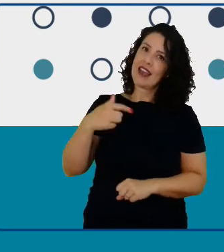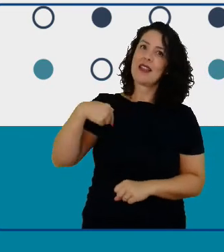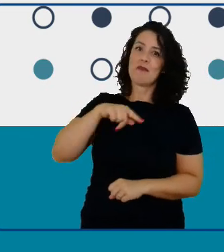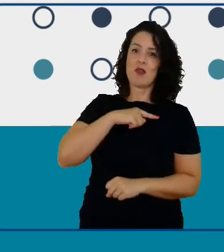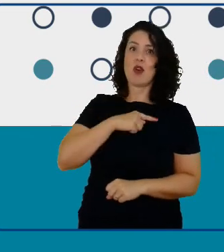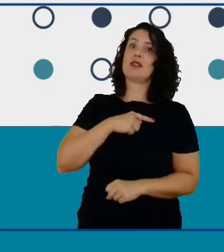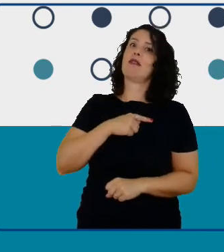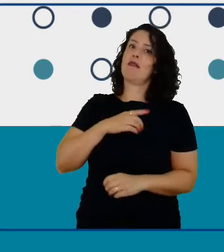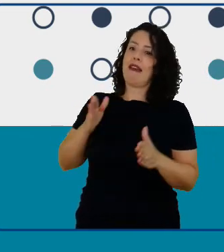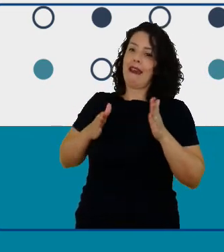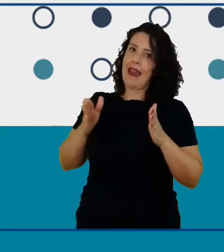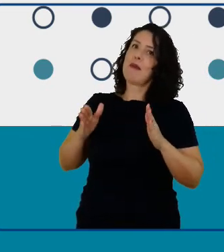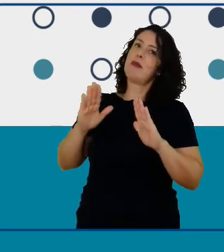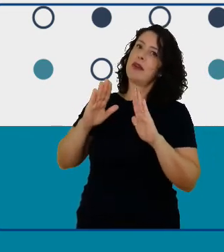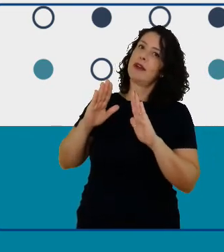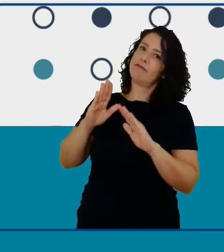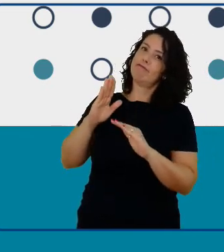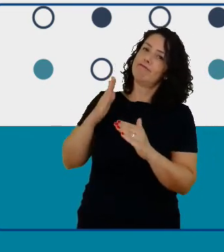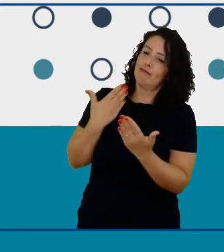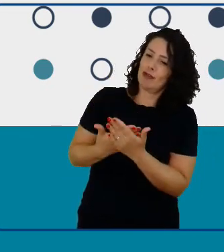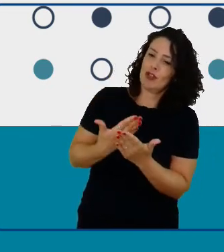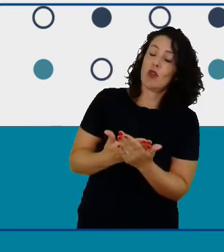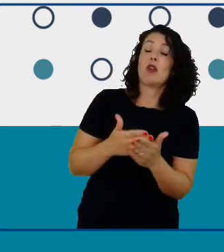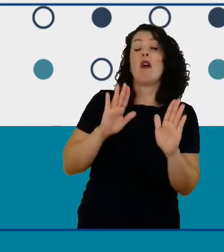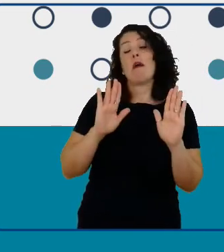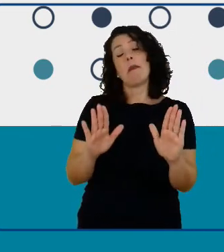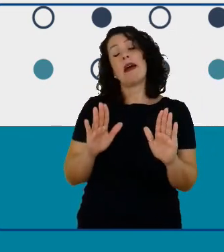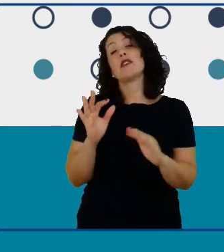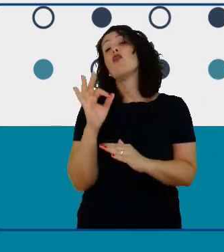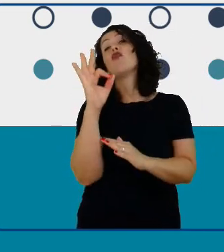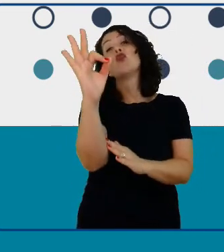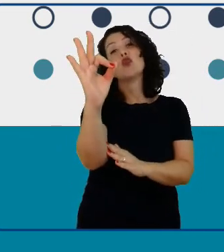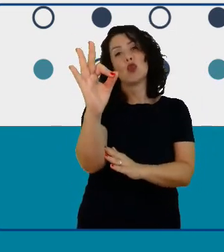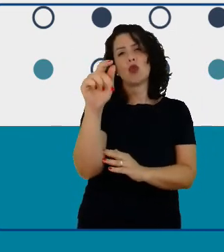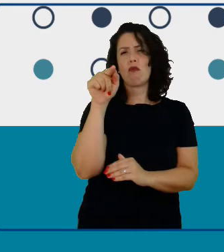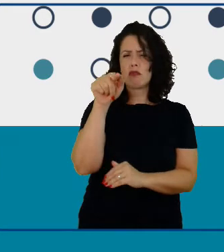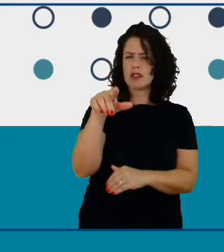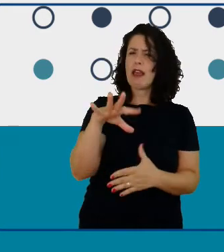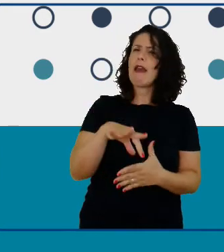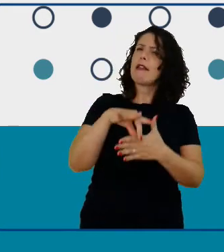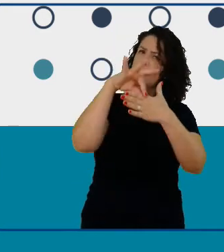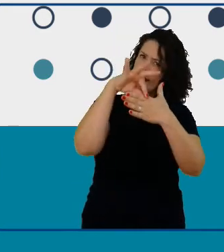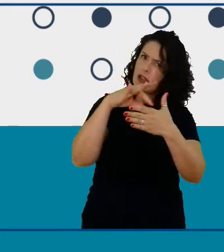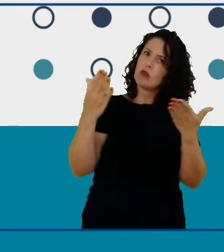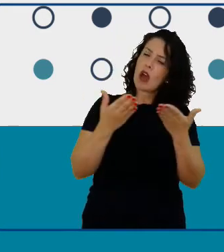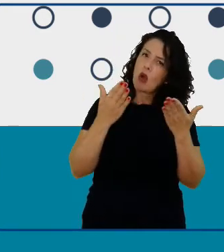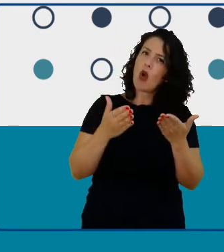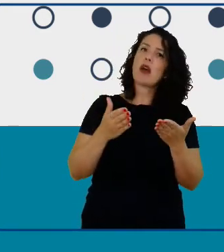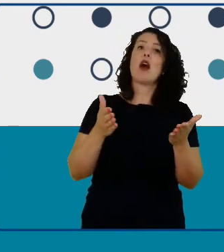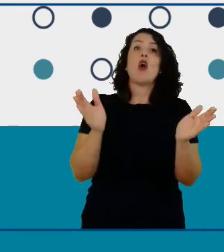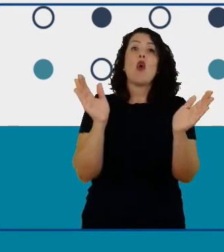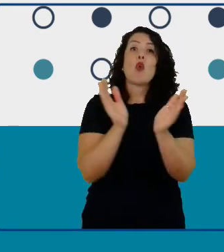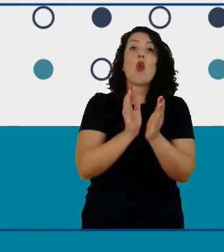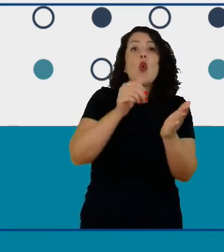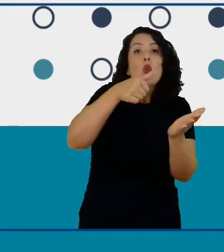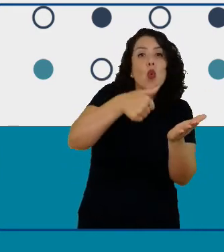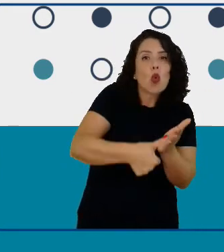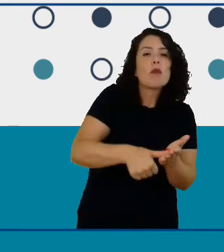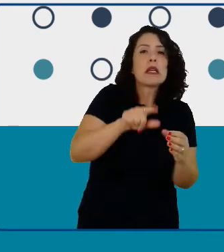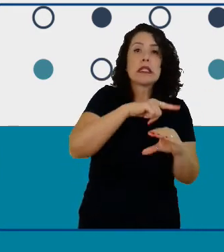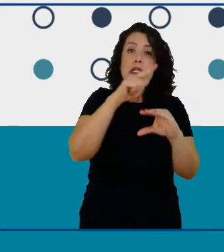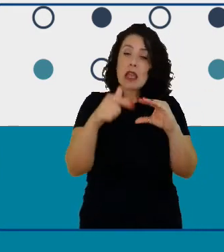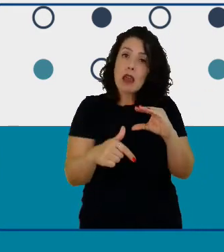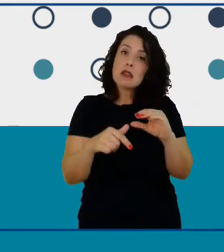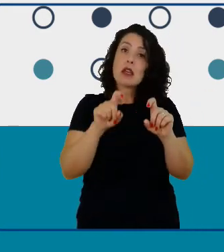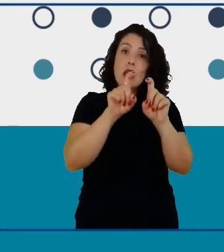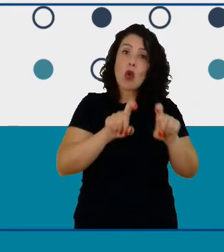a nostalgia vamos falar de futuro você liderando um clube de ciência da computação com estudantes internacionais o que muda para